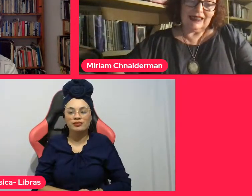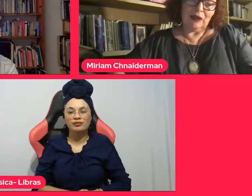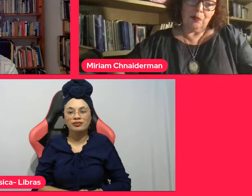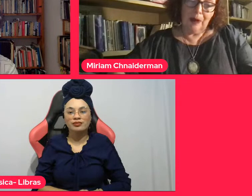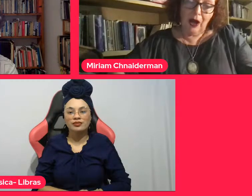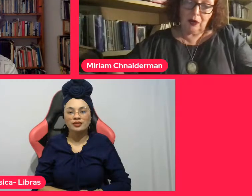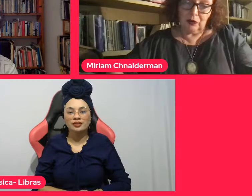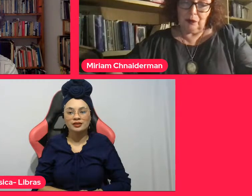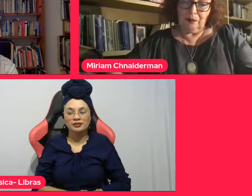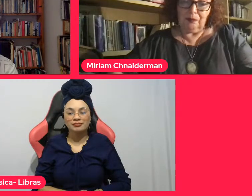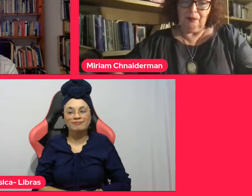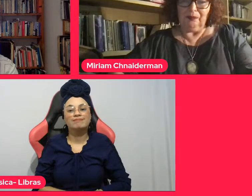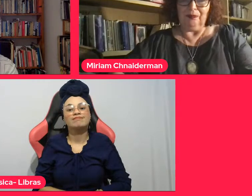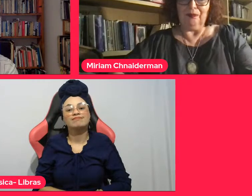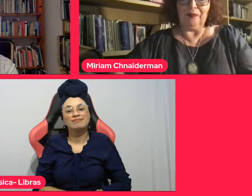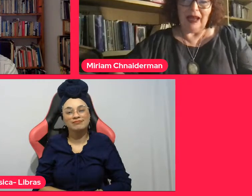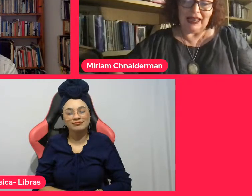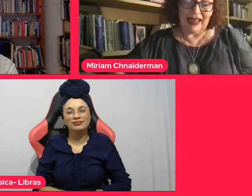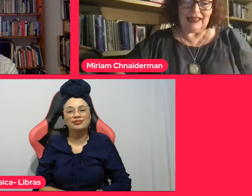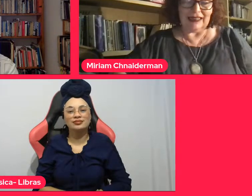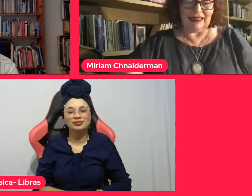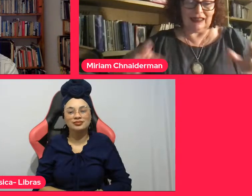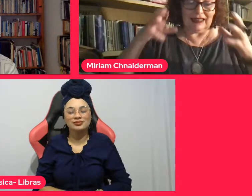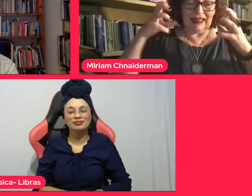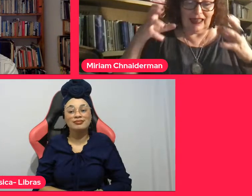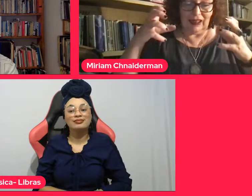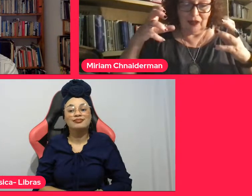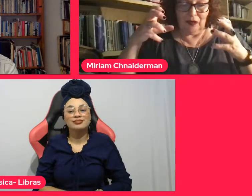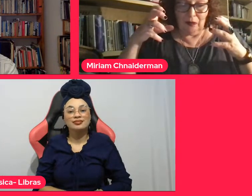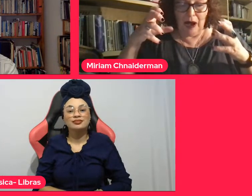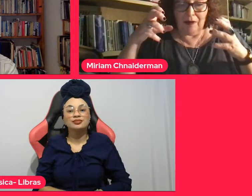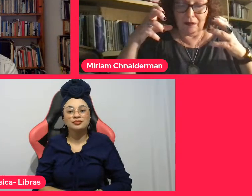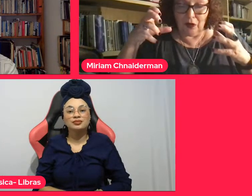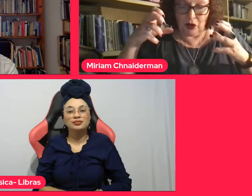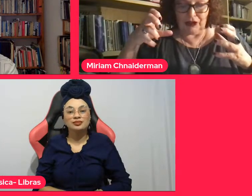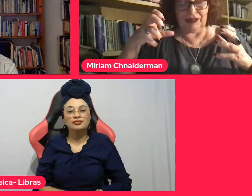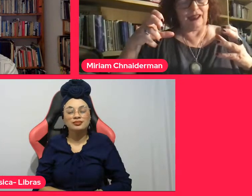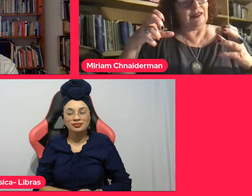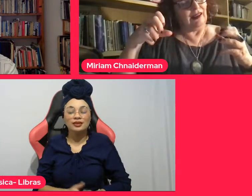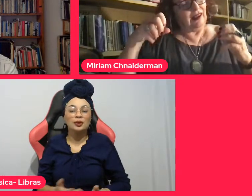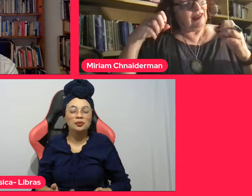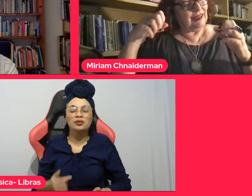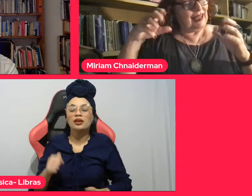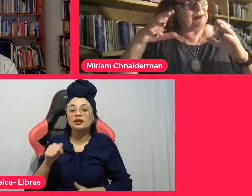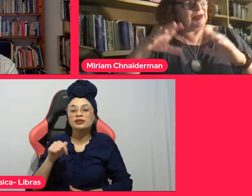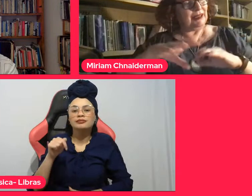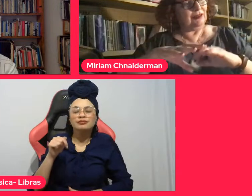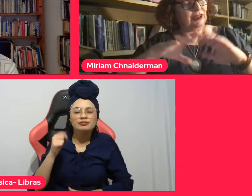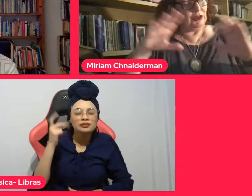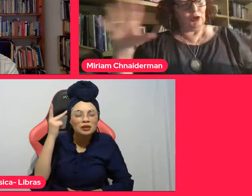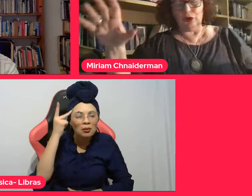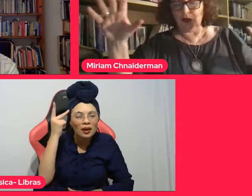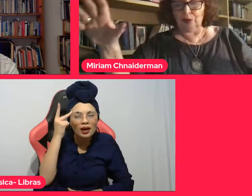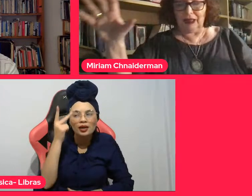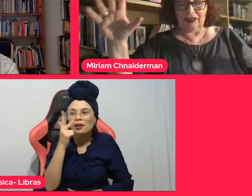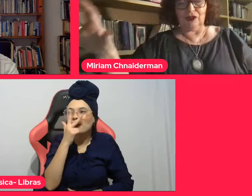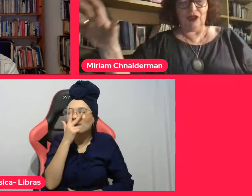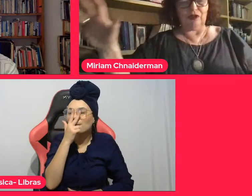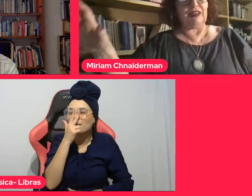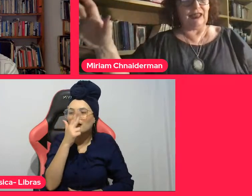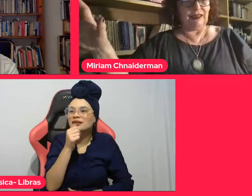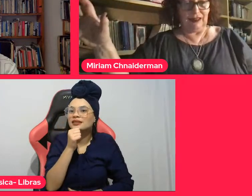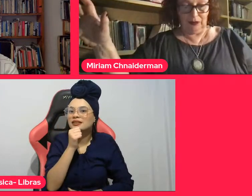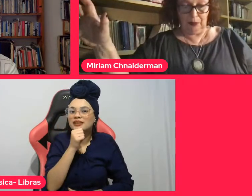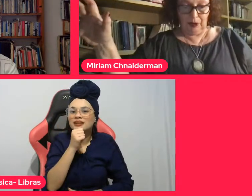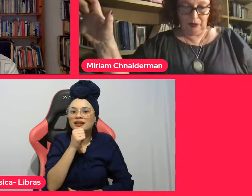São Paulo parece ter uma força que dá a impressão que tudo do Brasil